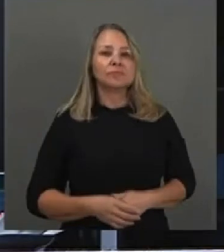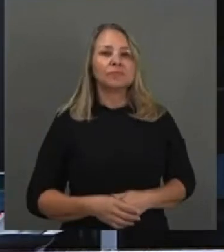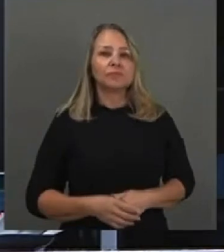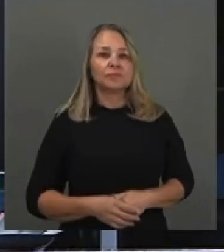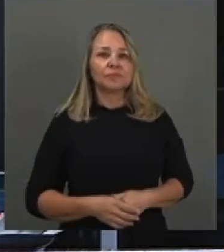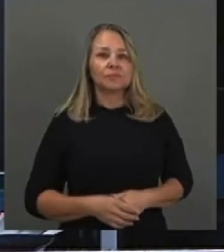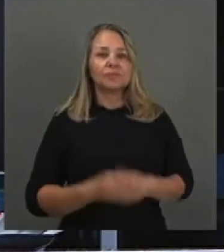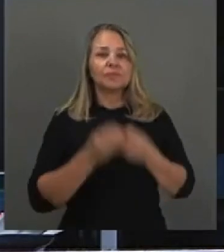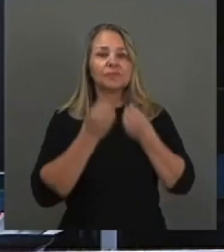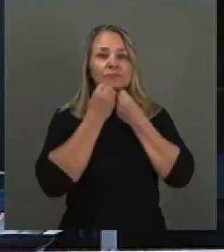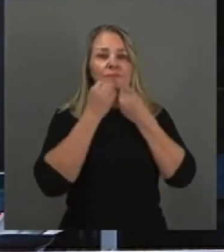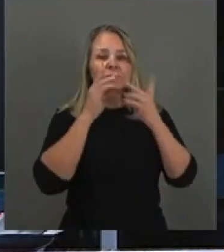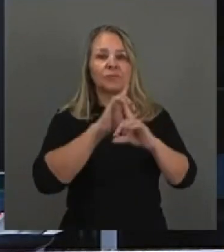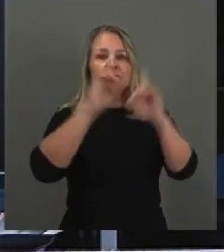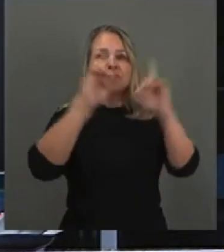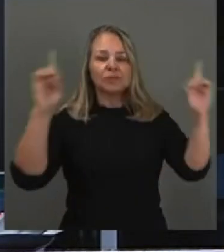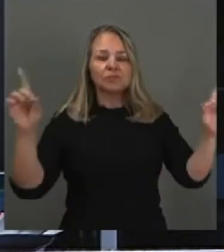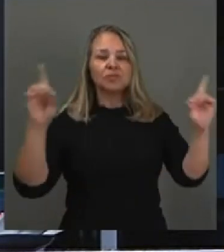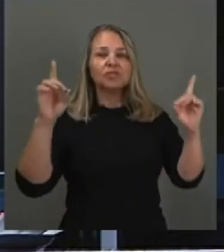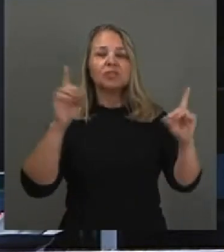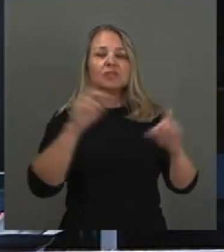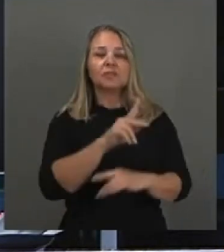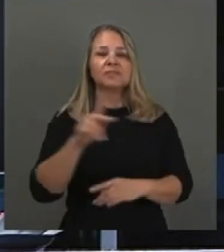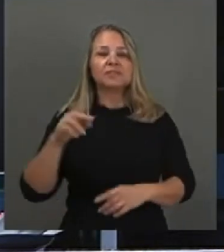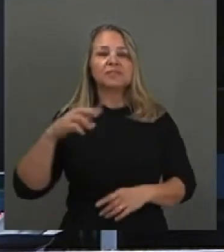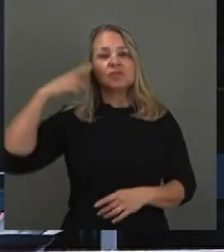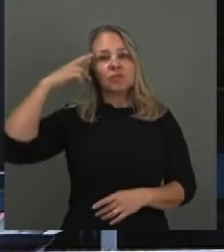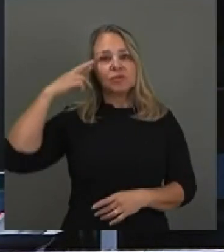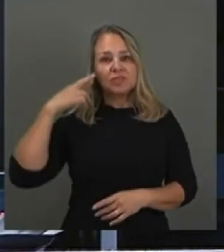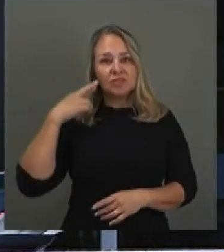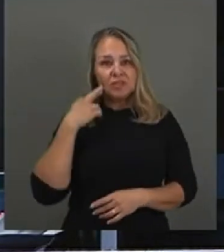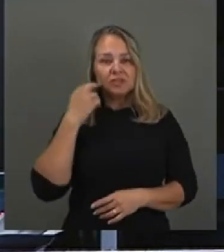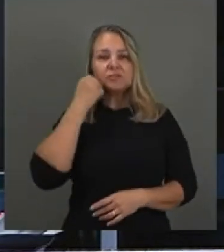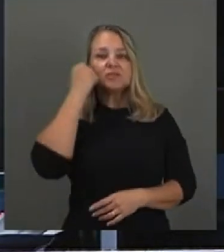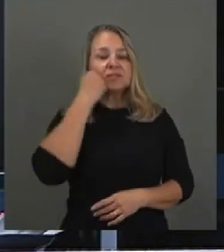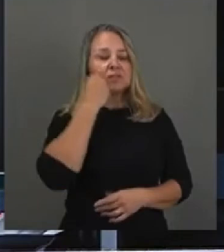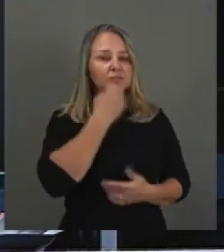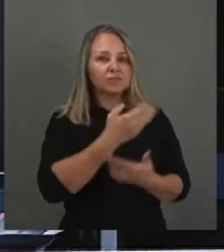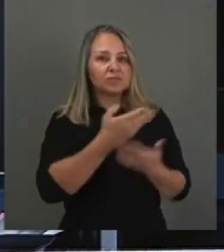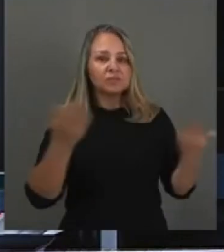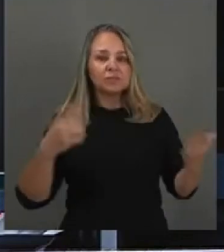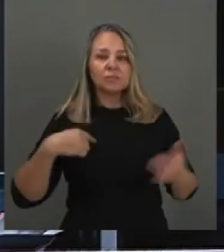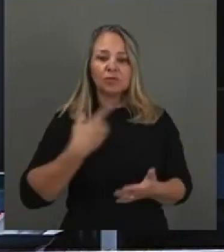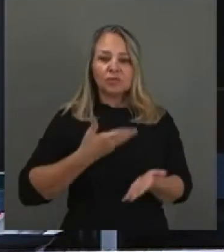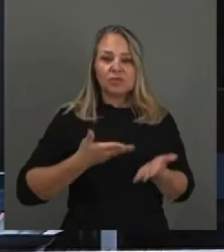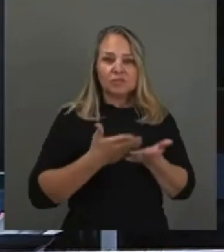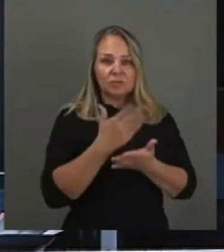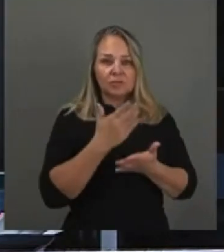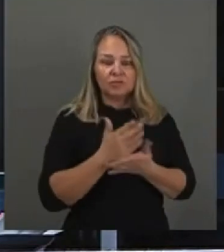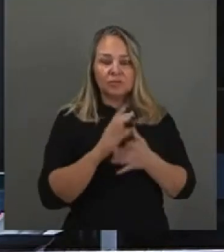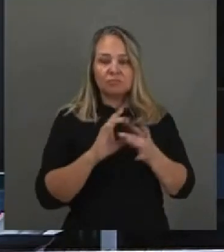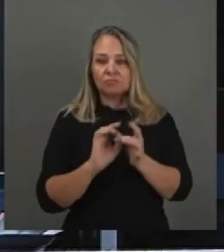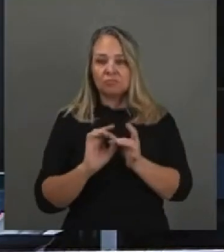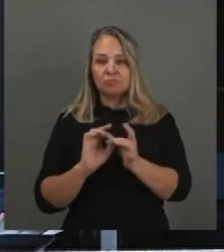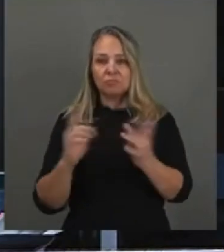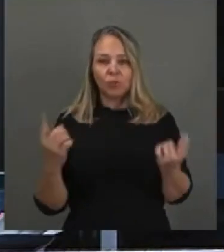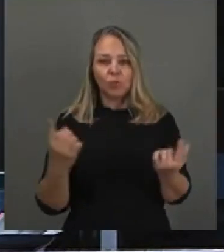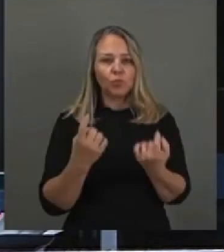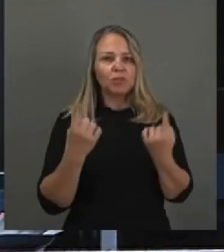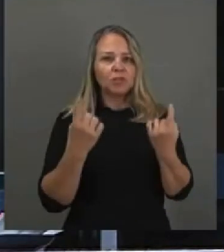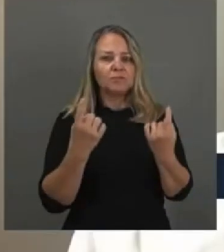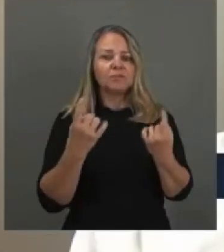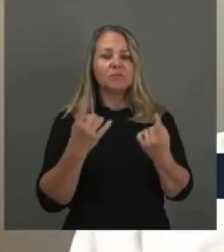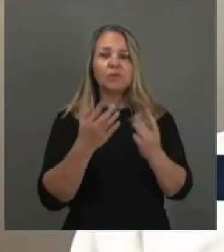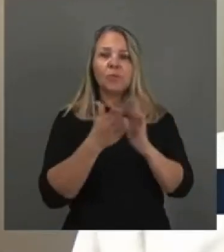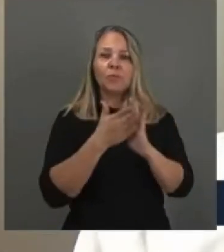Bom dia, presidente Rodrigo Pacheco, bom dia aos senadores e senadores. Nós aprovamos a unanimidade, esse parecer,